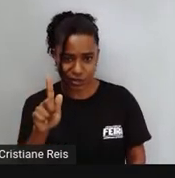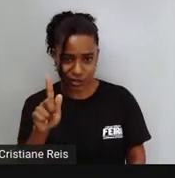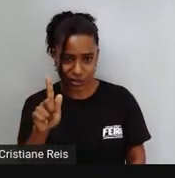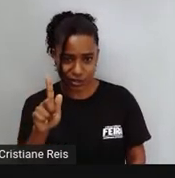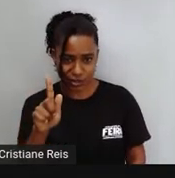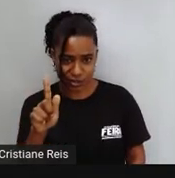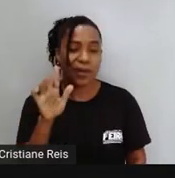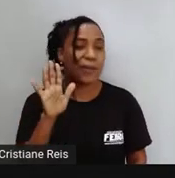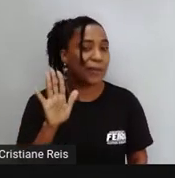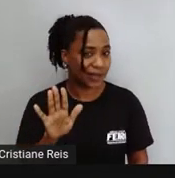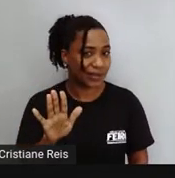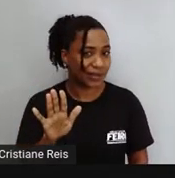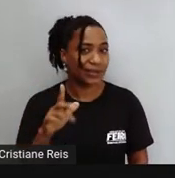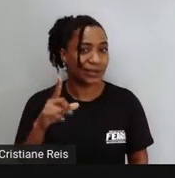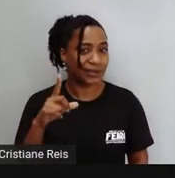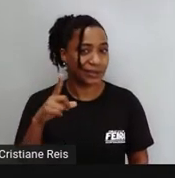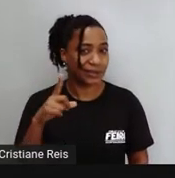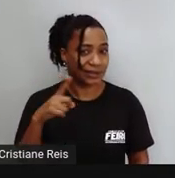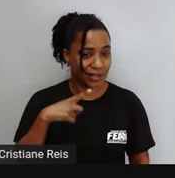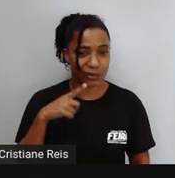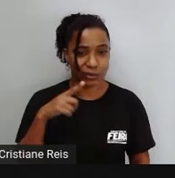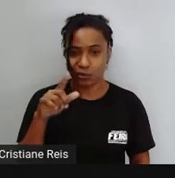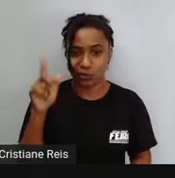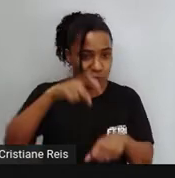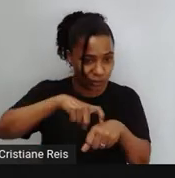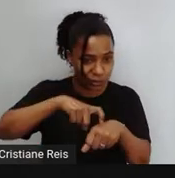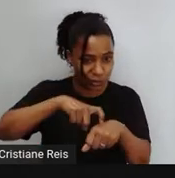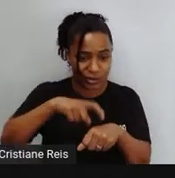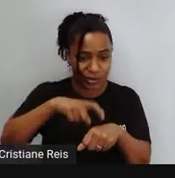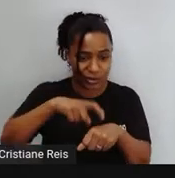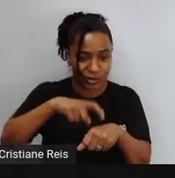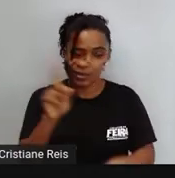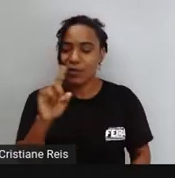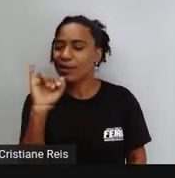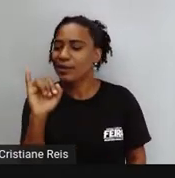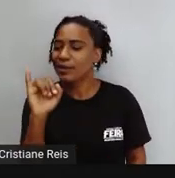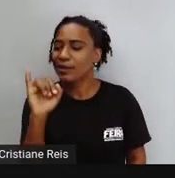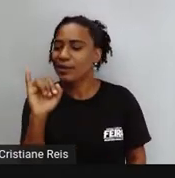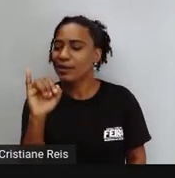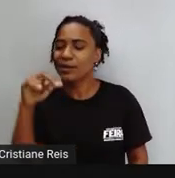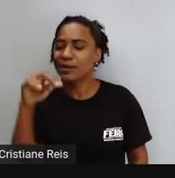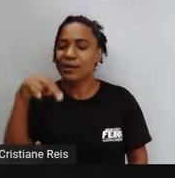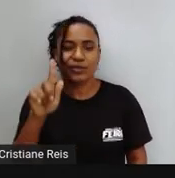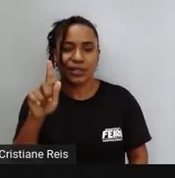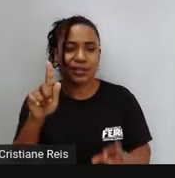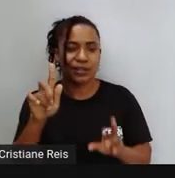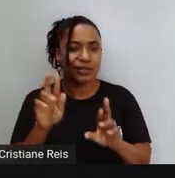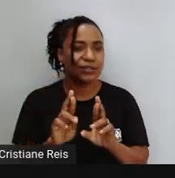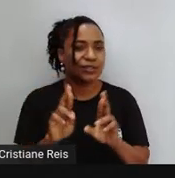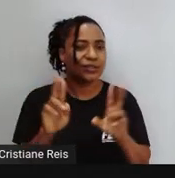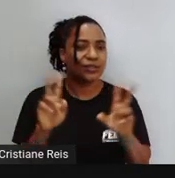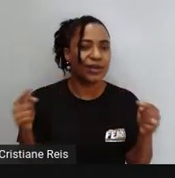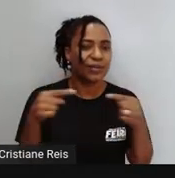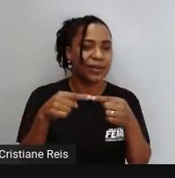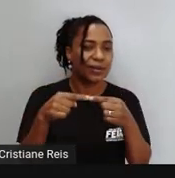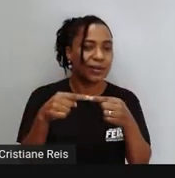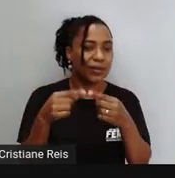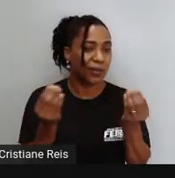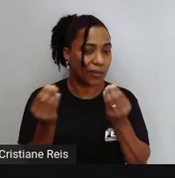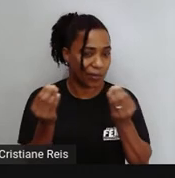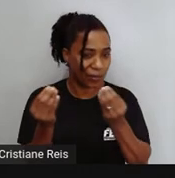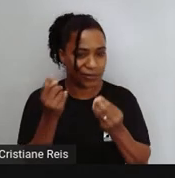gerôndio Como então nós vamos aprender a diferenciar? Aí trago para vocês aqui alguns exemplos